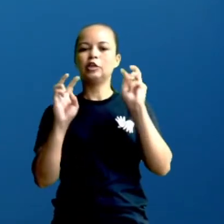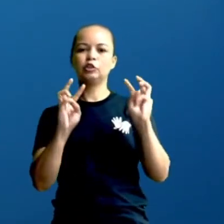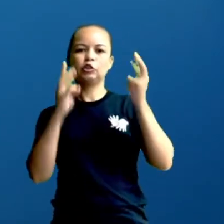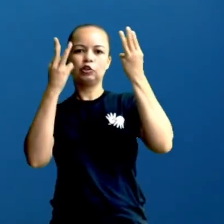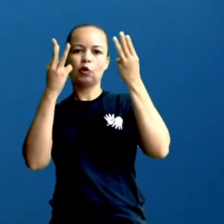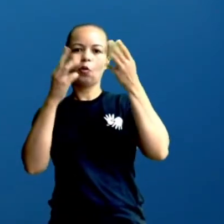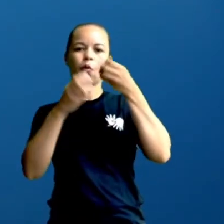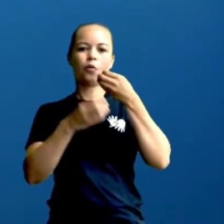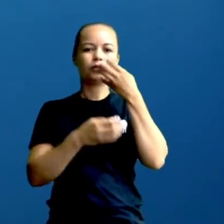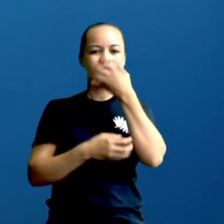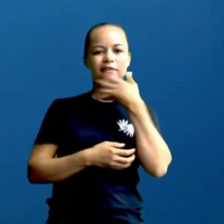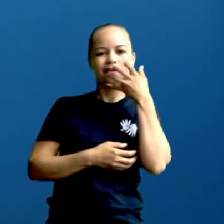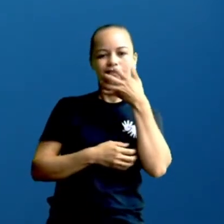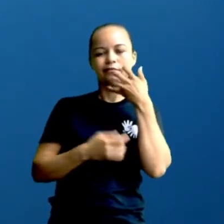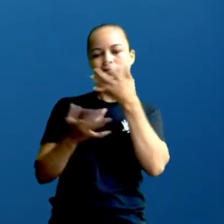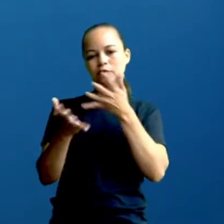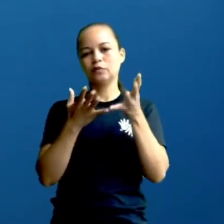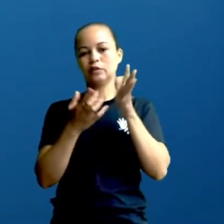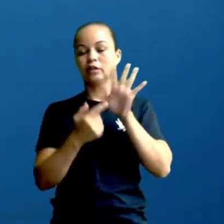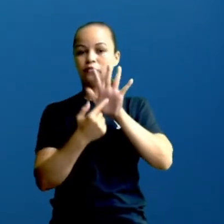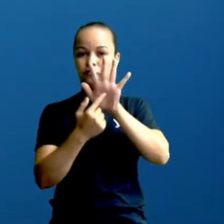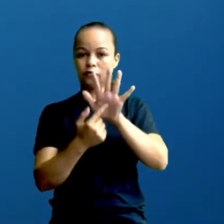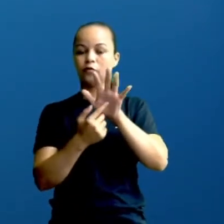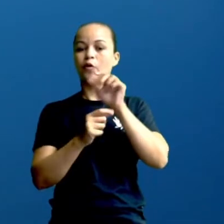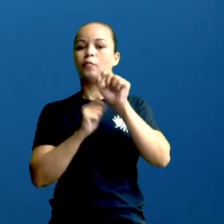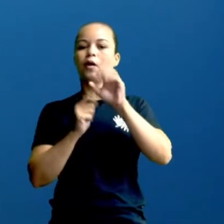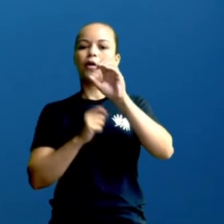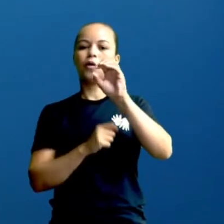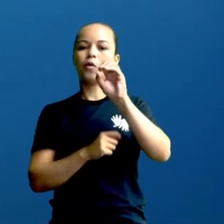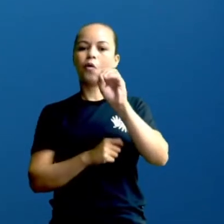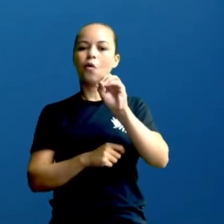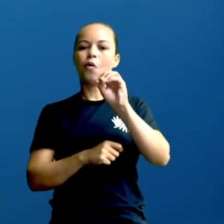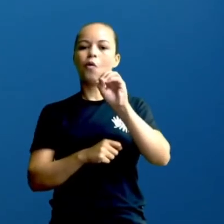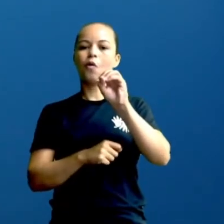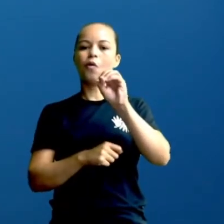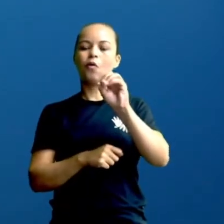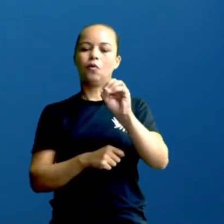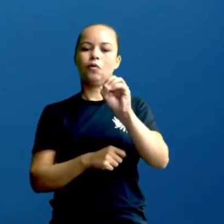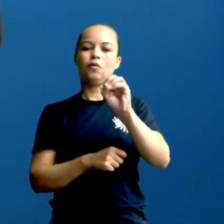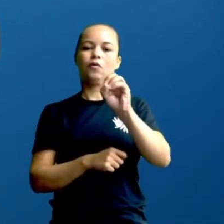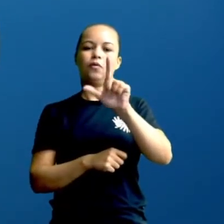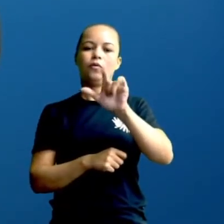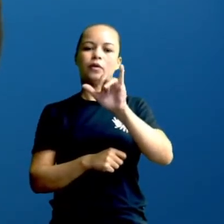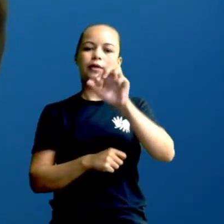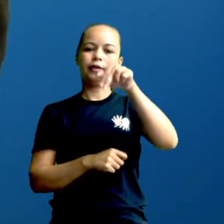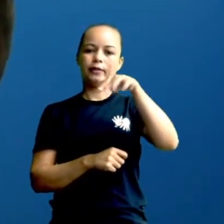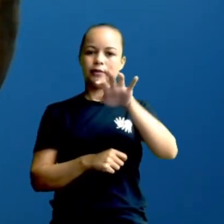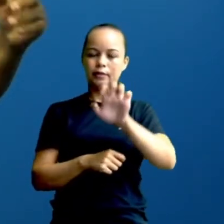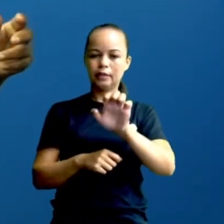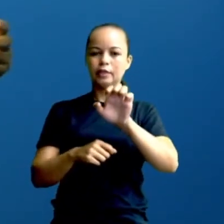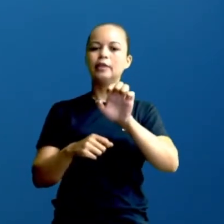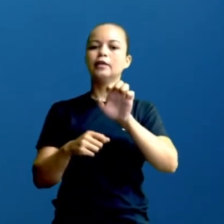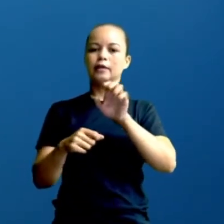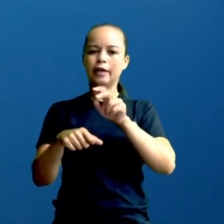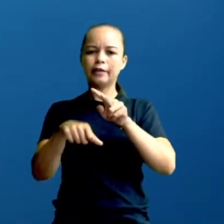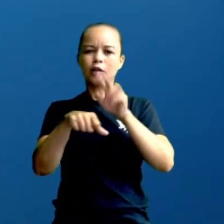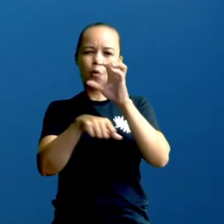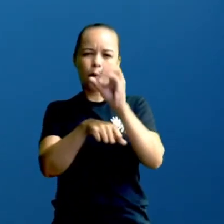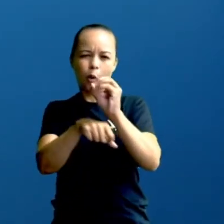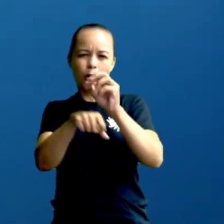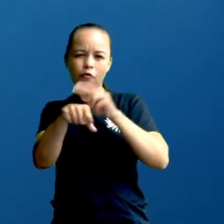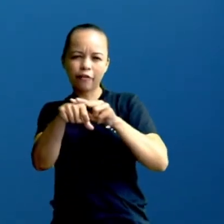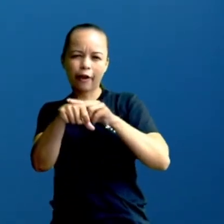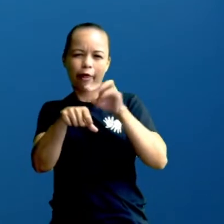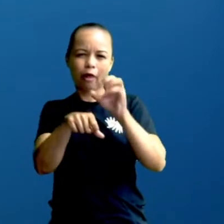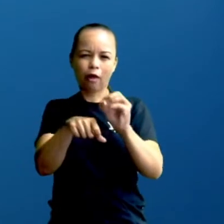realizados, né, de forma online. E os museus, inclusive museus do mundo todo, onde pra que a gente